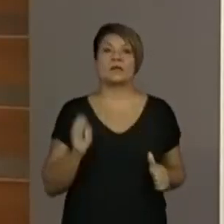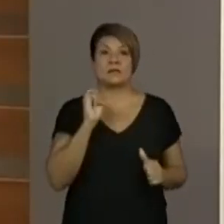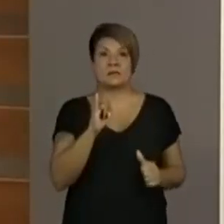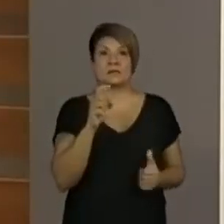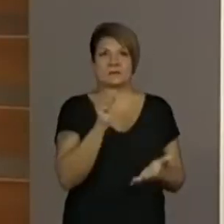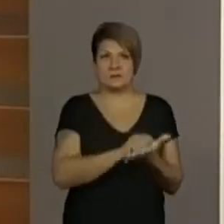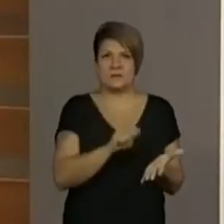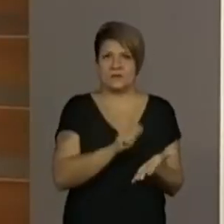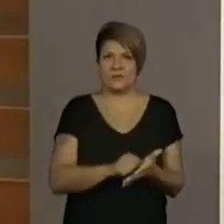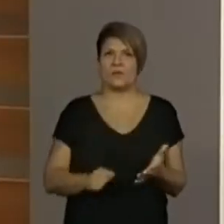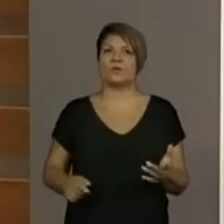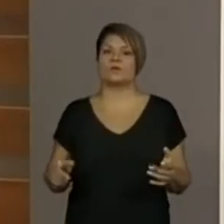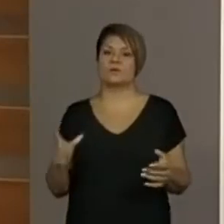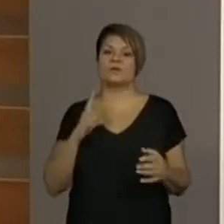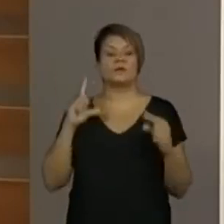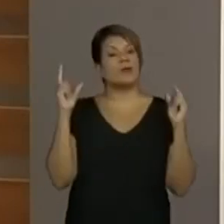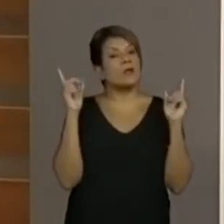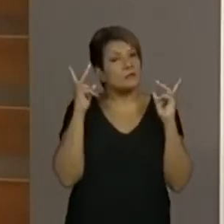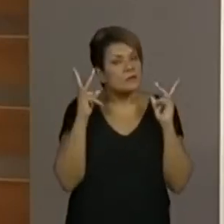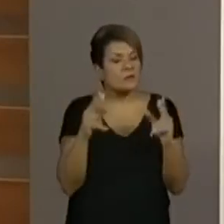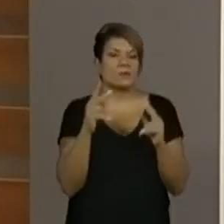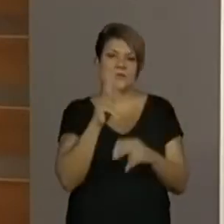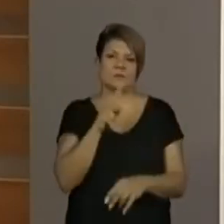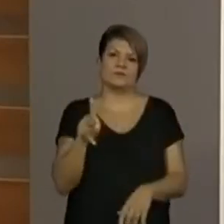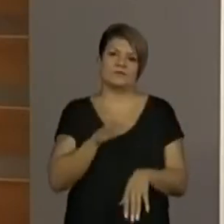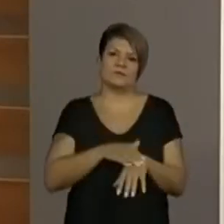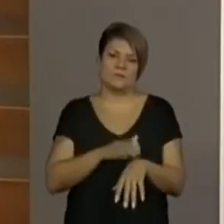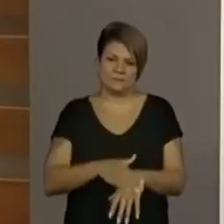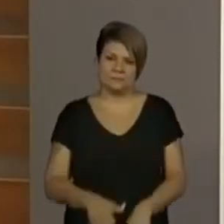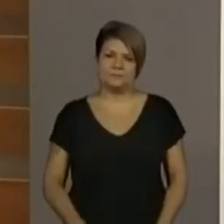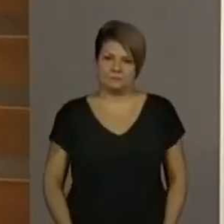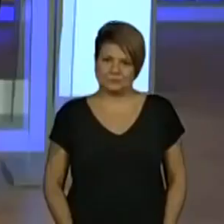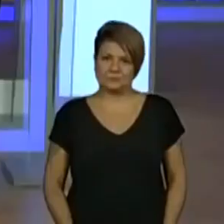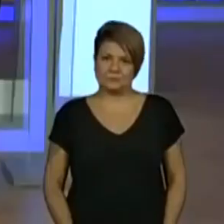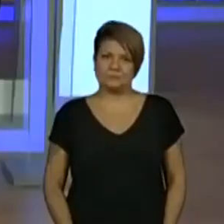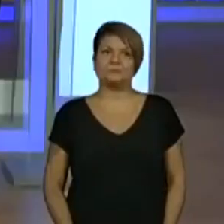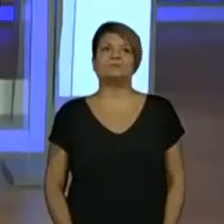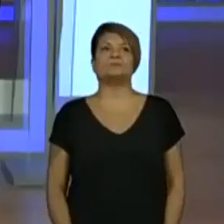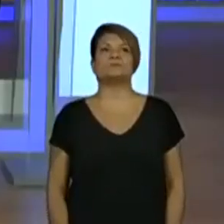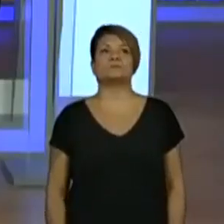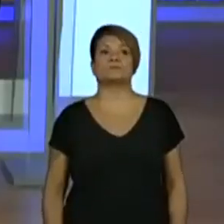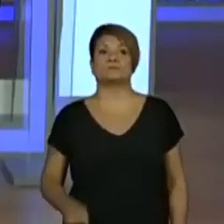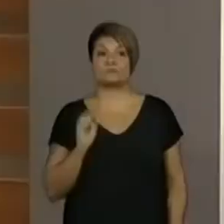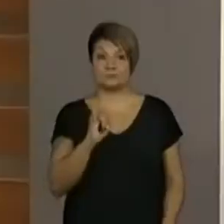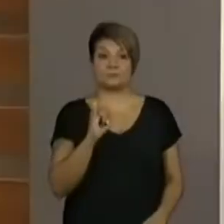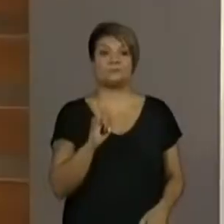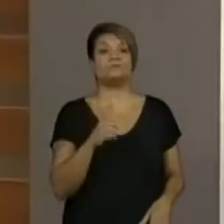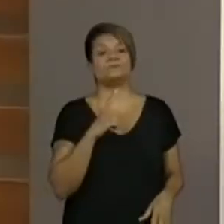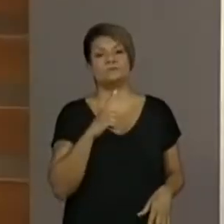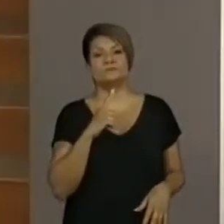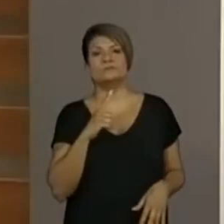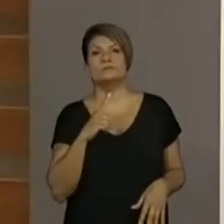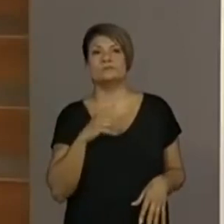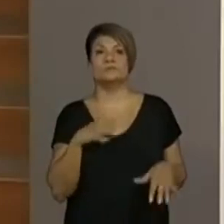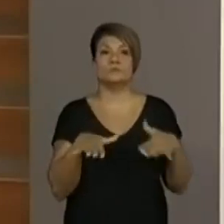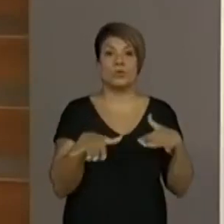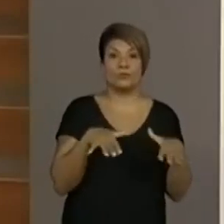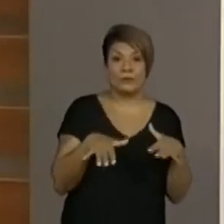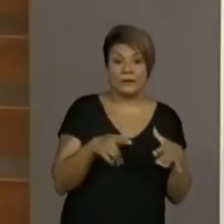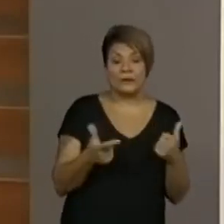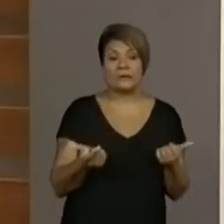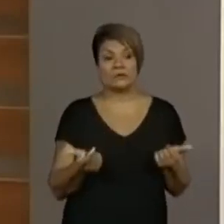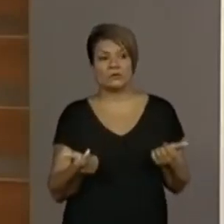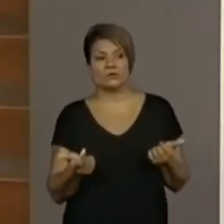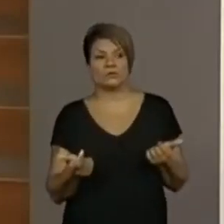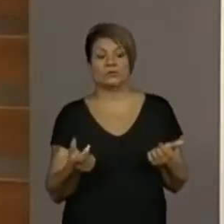está do jeitinho que está saindo aqui. Que é importante também, né? Sim, com certeza. Quem está naquele movimento de ainda tentar